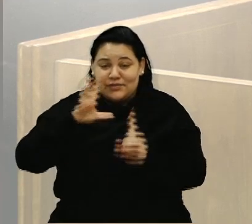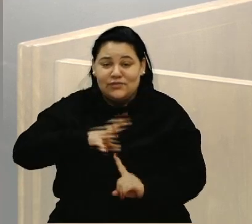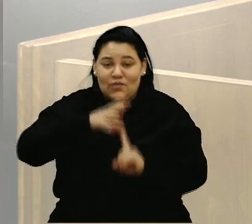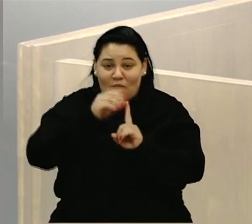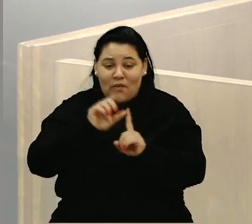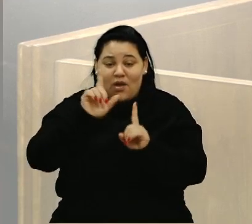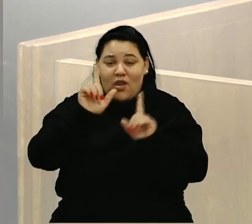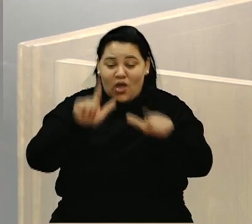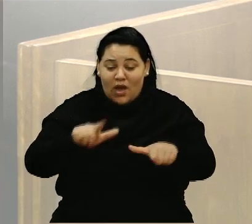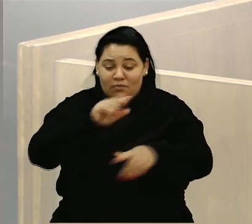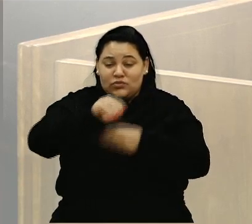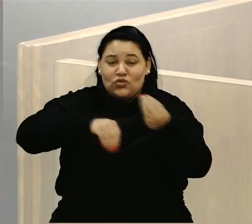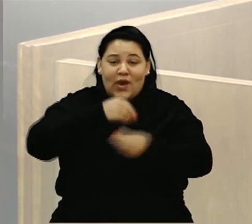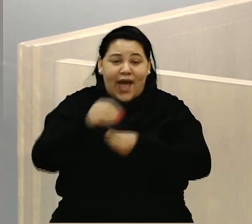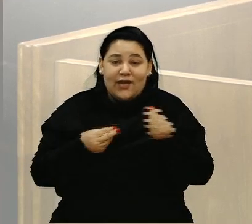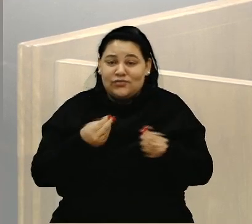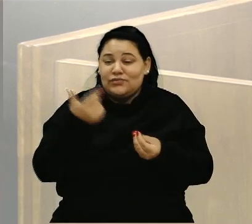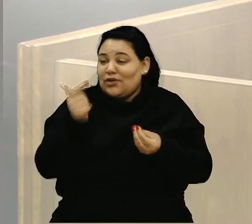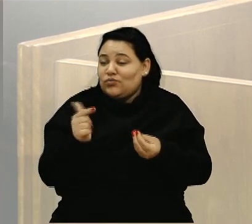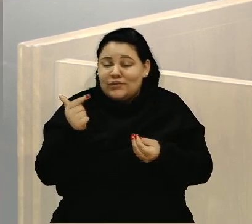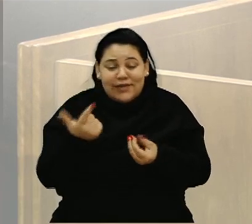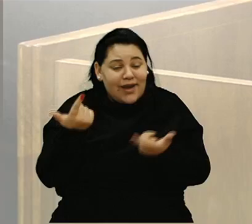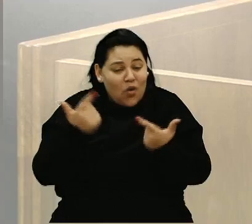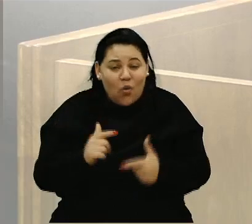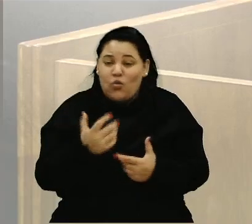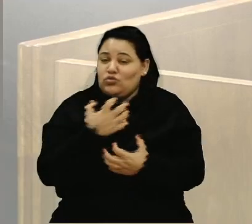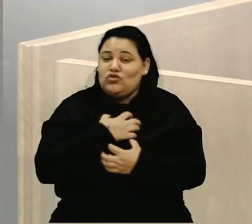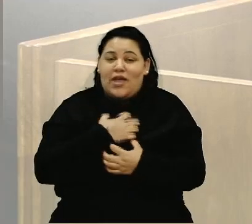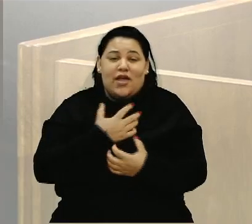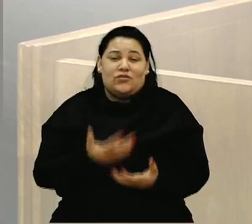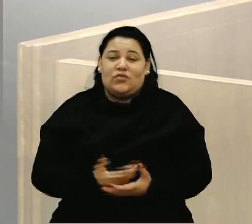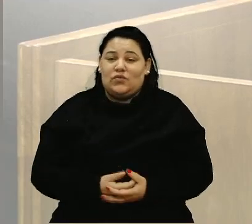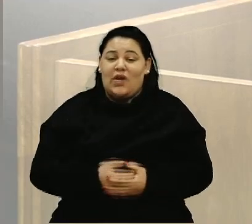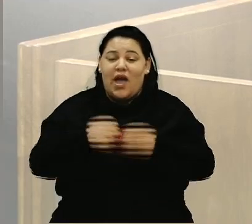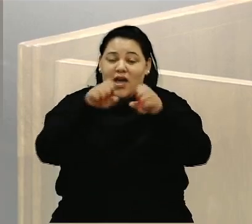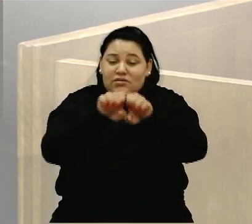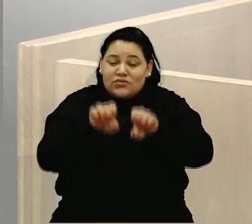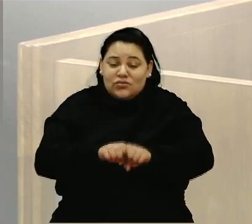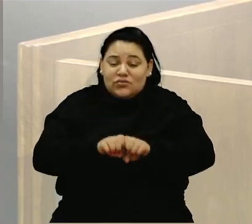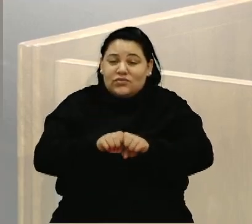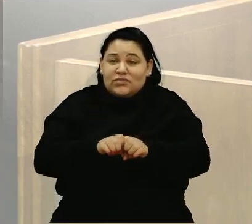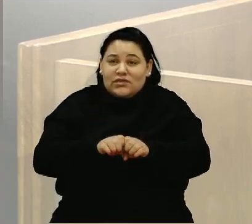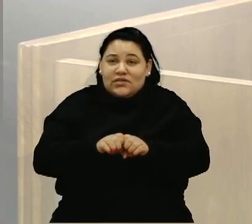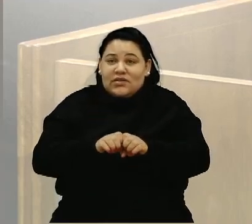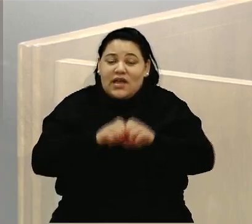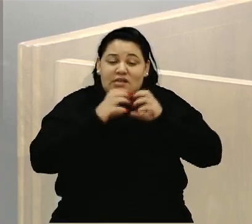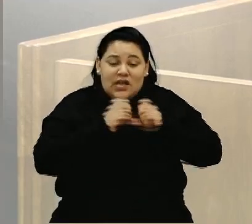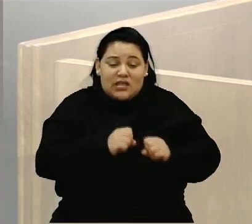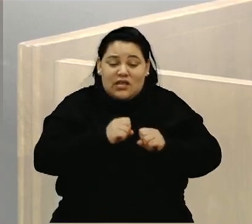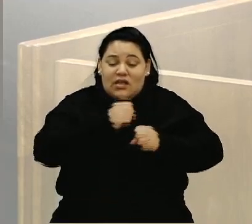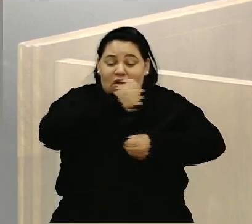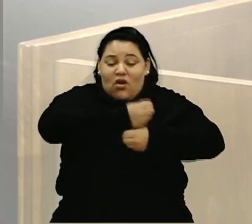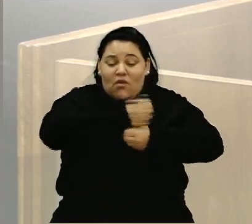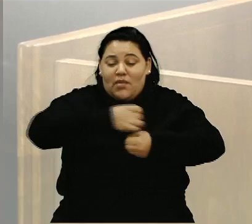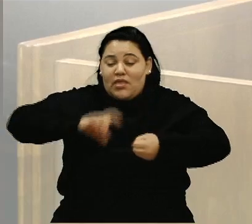Não existe outra forma. A estrutura que a Secretaria de Obras tem hoje, ainda mais com muita chuva, com